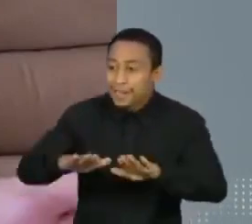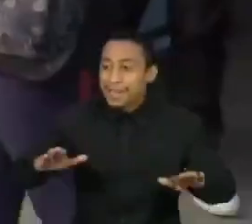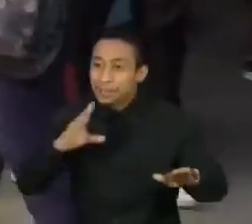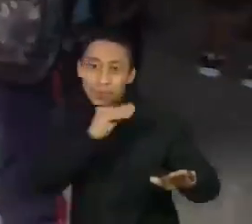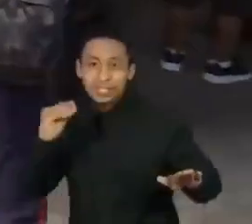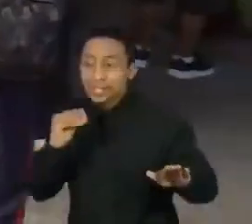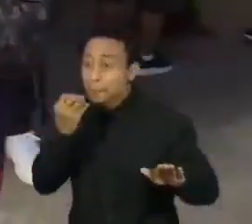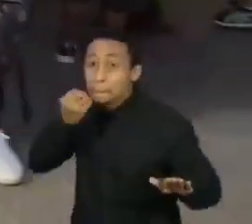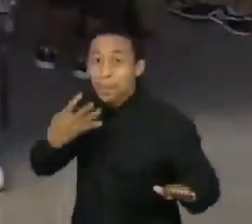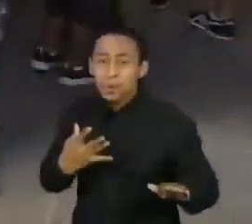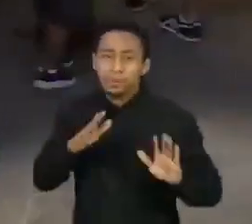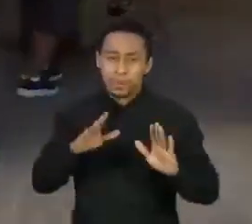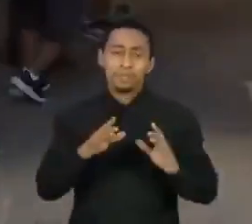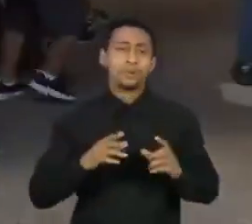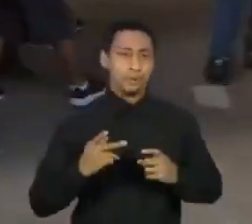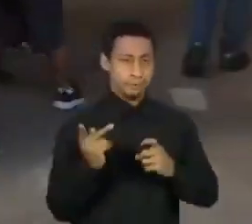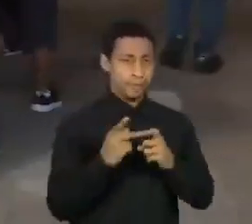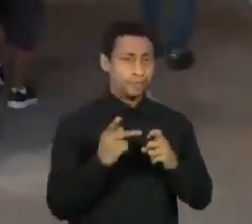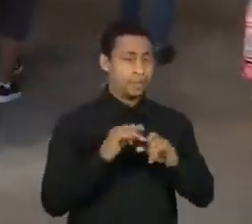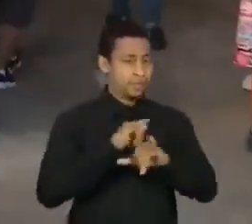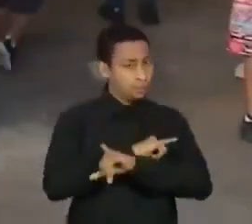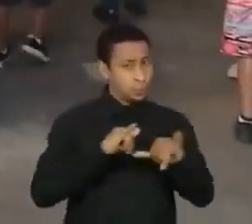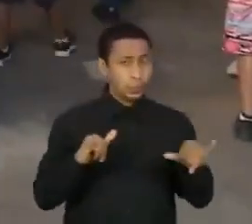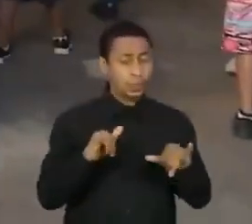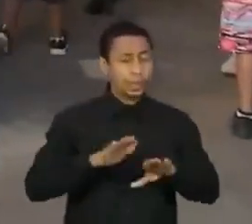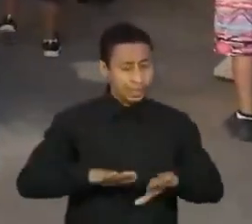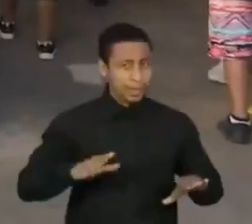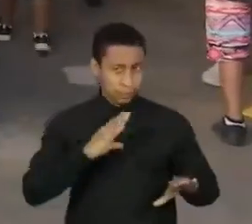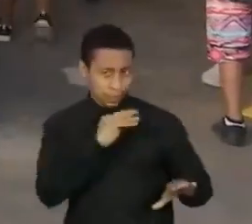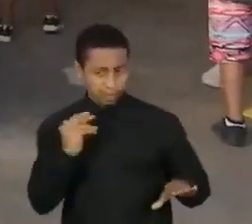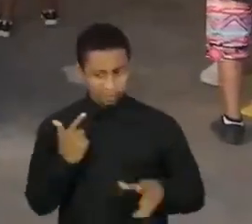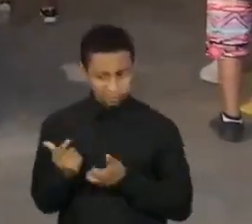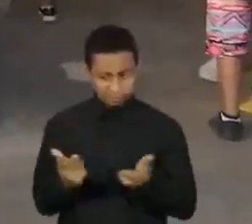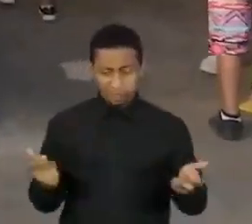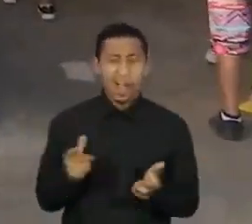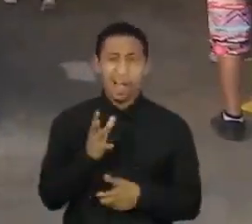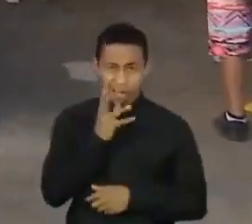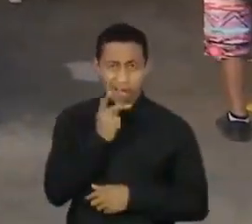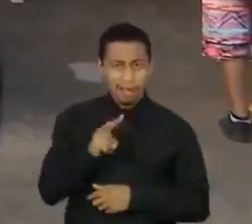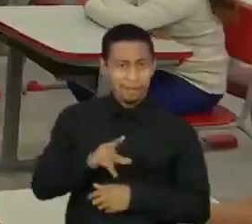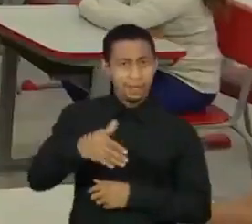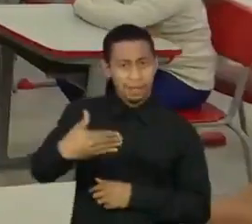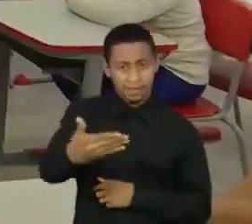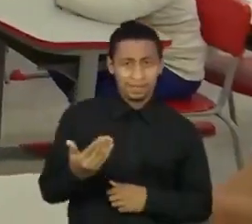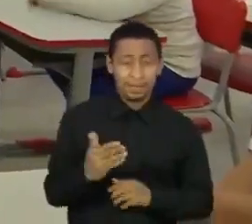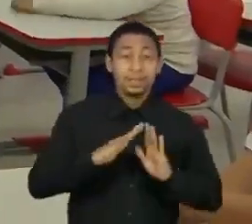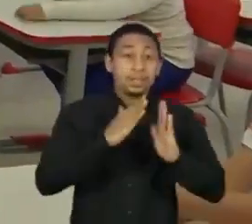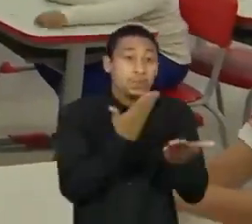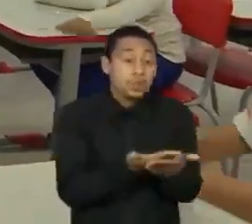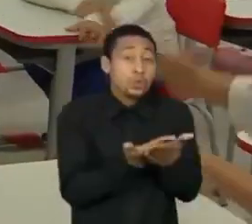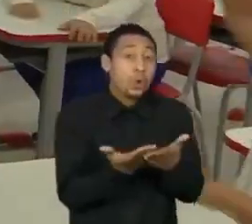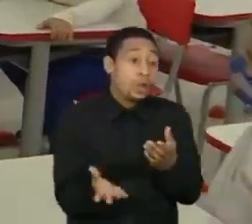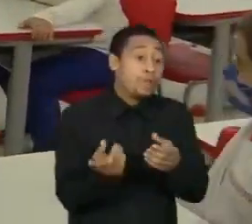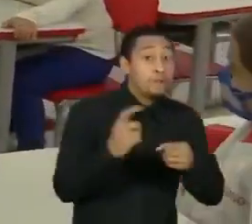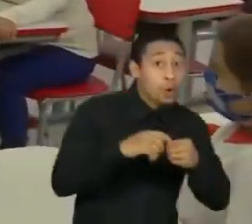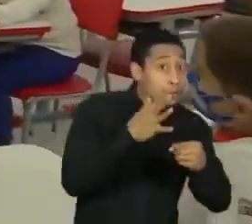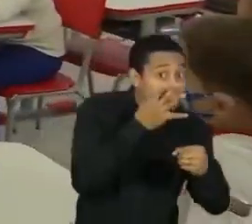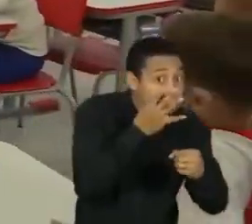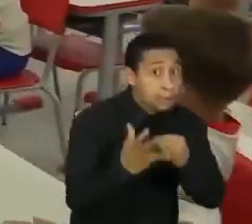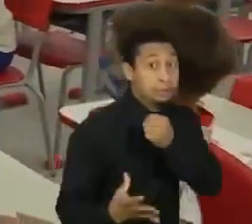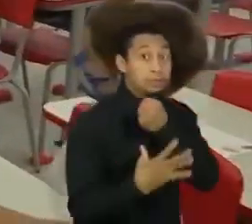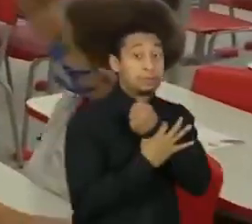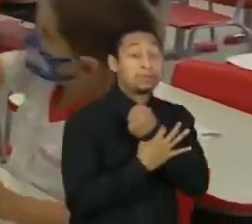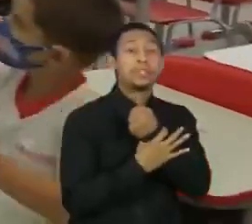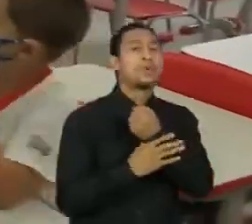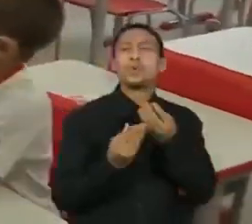que as crianças não serão vacinadas tão cedo. Para que elas voltem à escola com mais segurança neste ano, a solução é vacinar